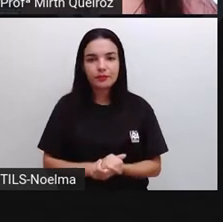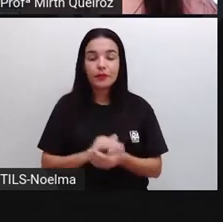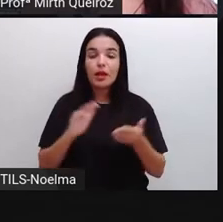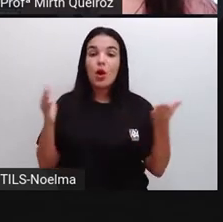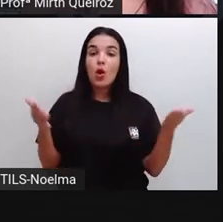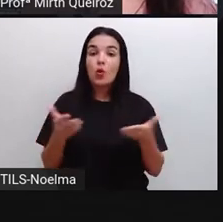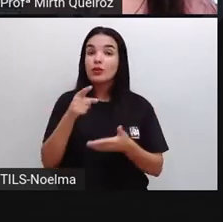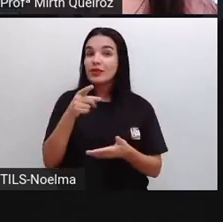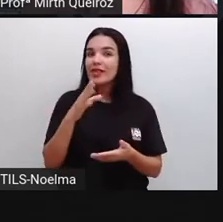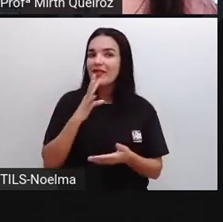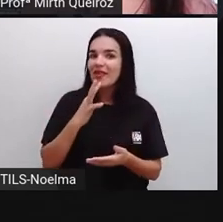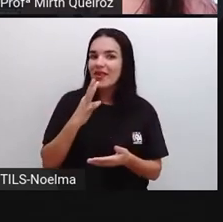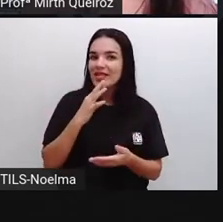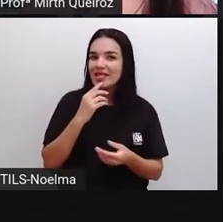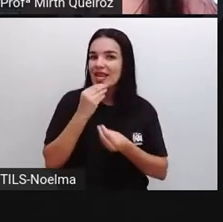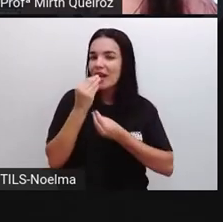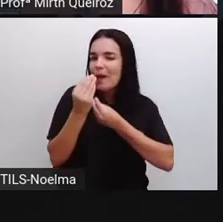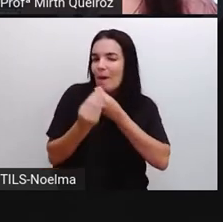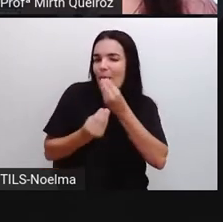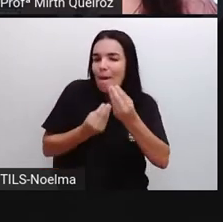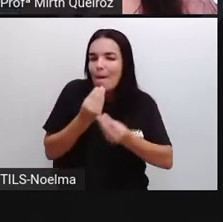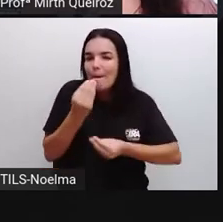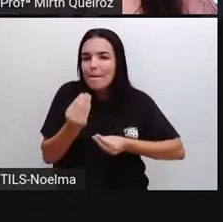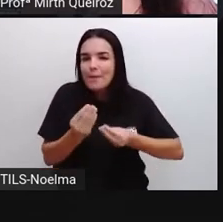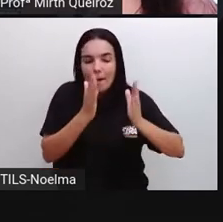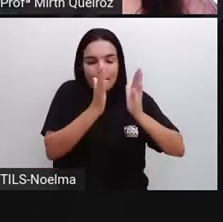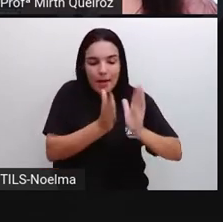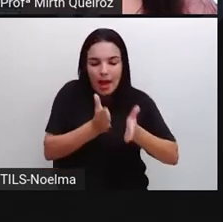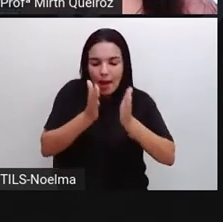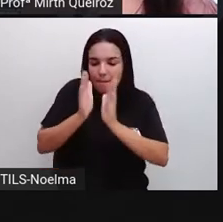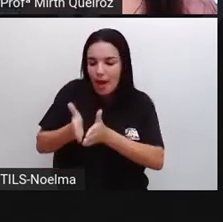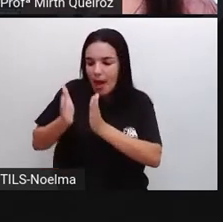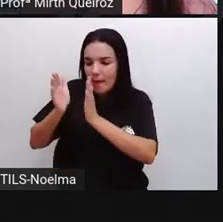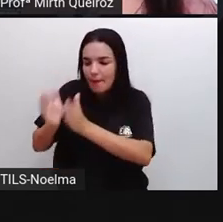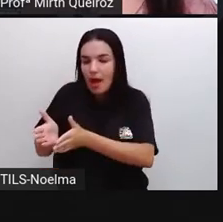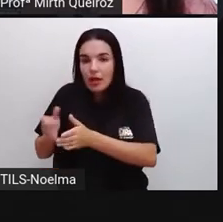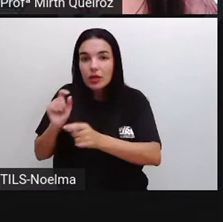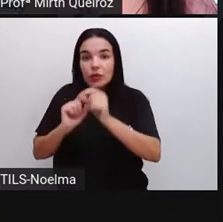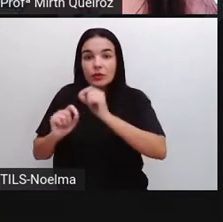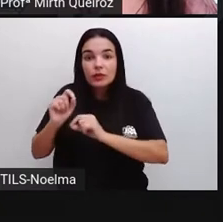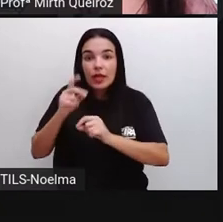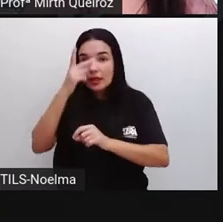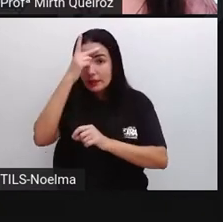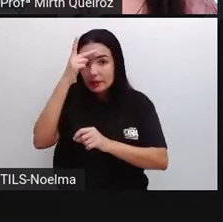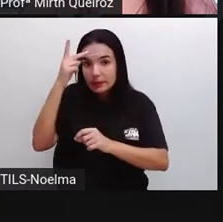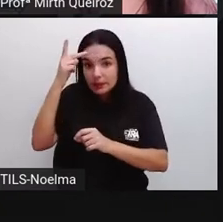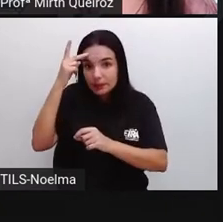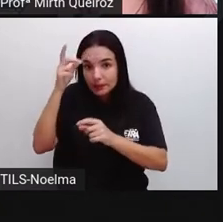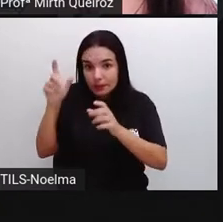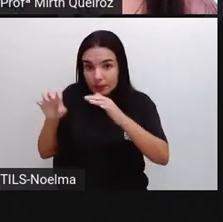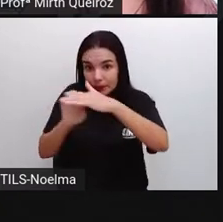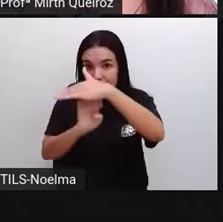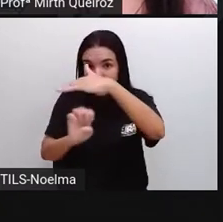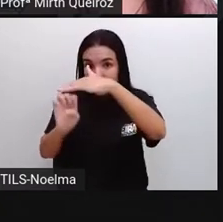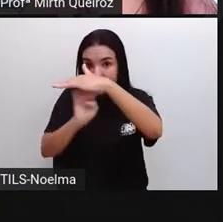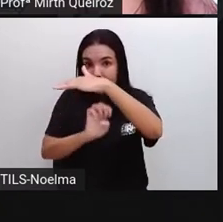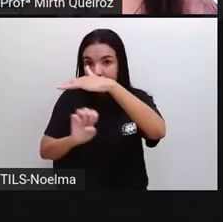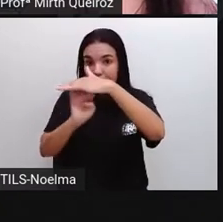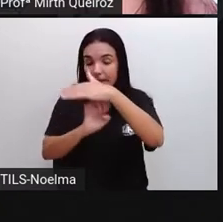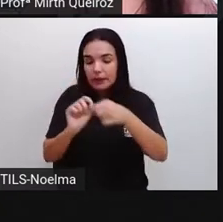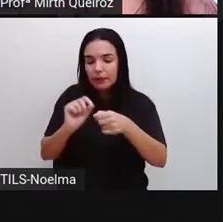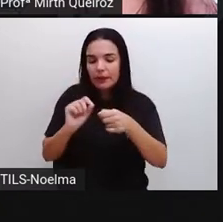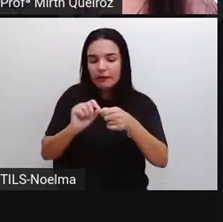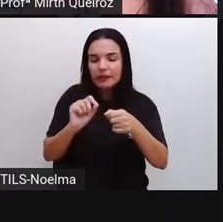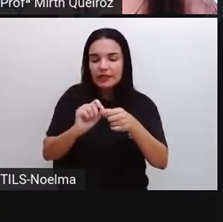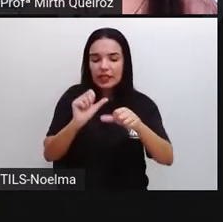Hoje você vai conhecer os passos da companhia de saneamento para gerar a conta de água. Vamos desvendar